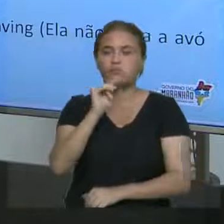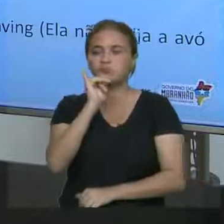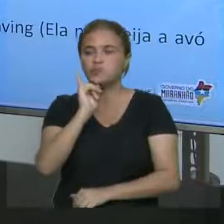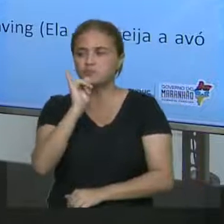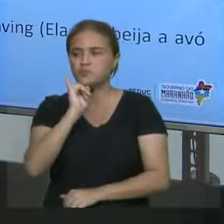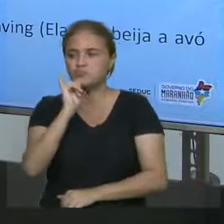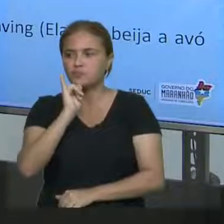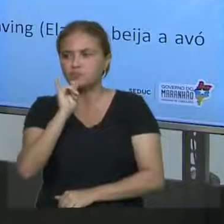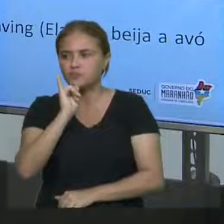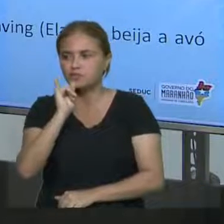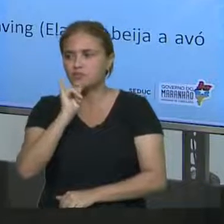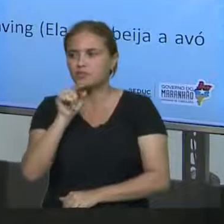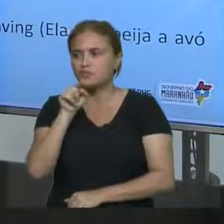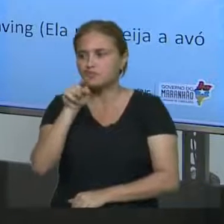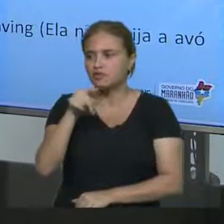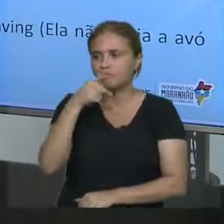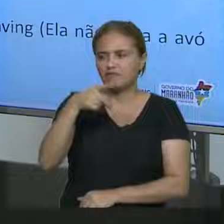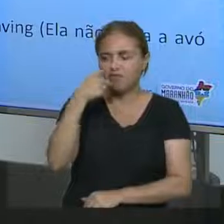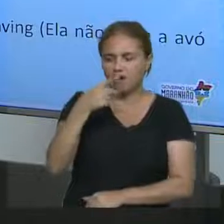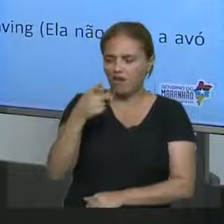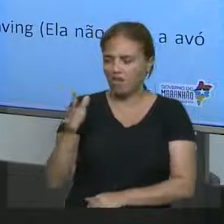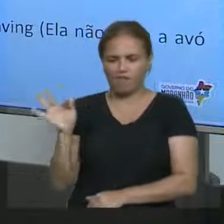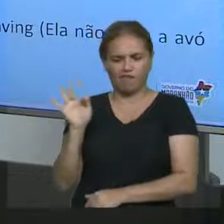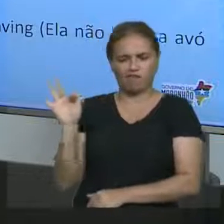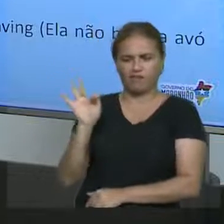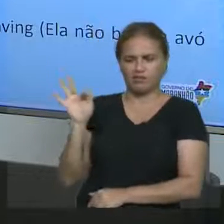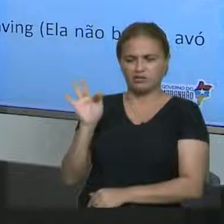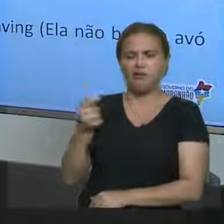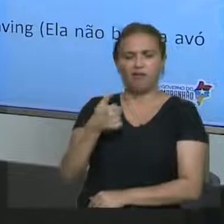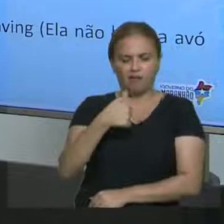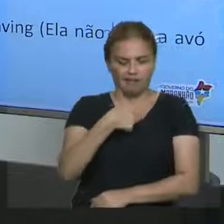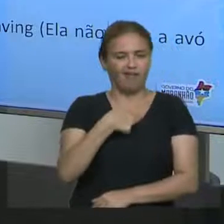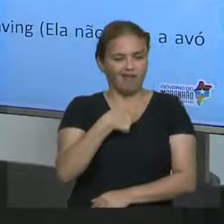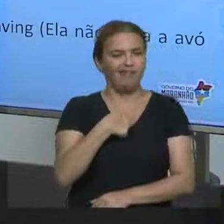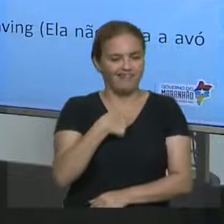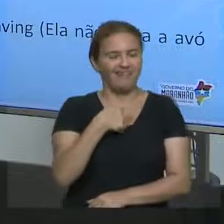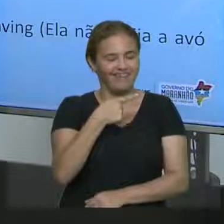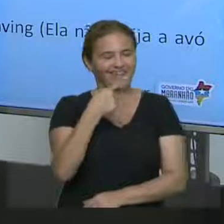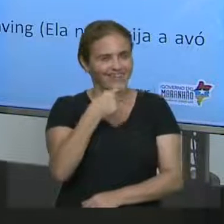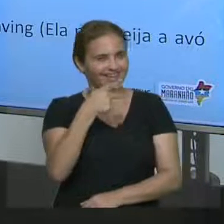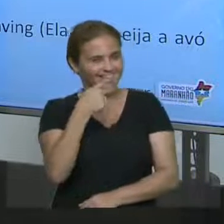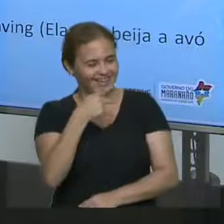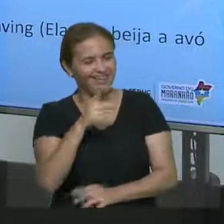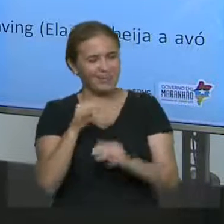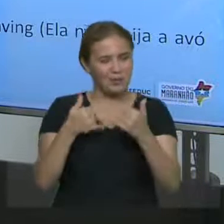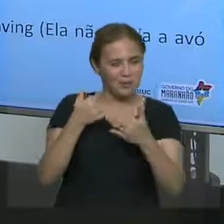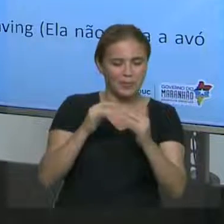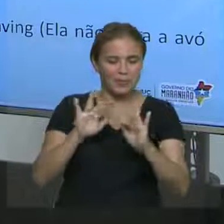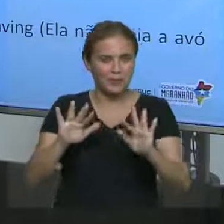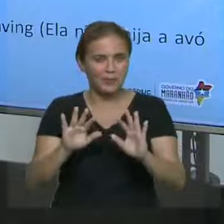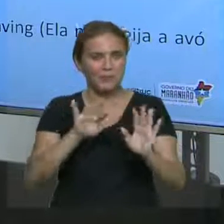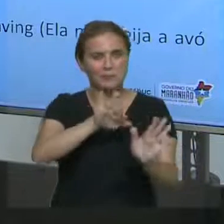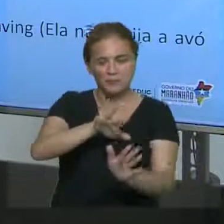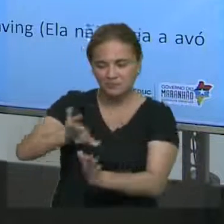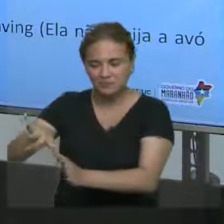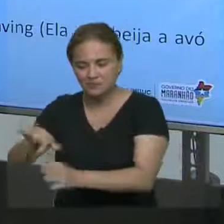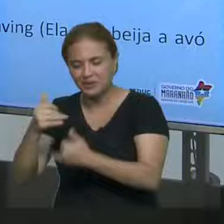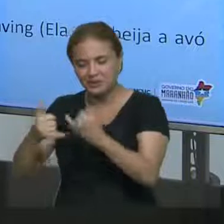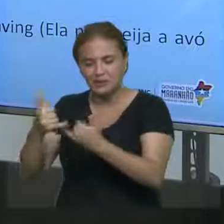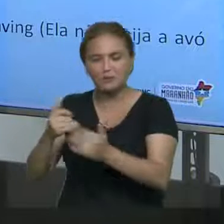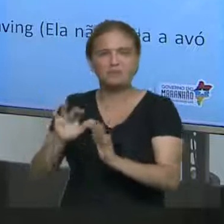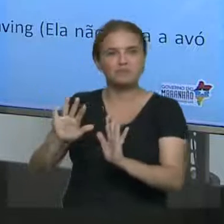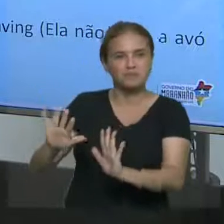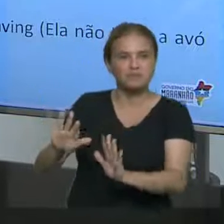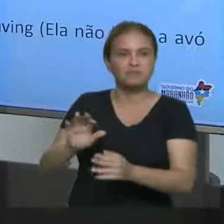You don't speak French. Você não fala francês. Aí eu falo, viu? De sui, brasileiro, de trovain. Tá, não vou falar não, aqui é inglês.